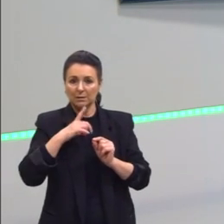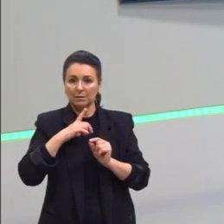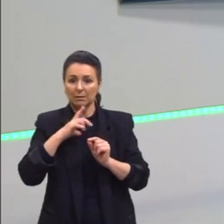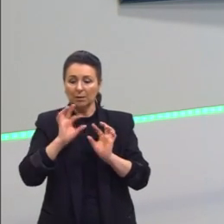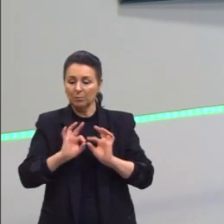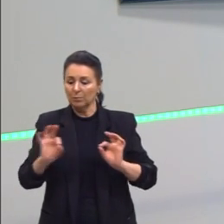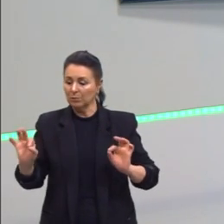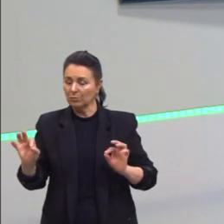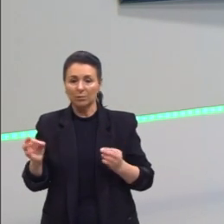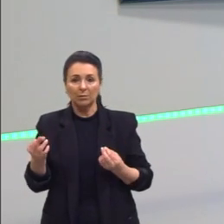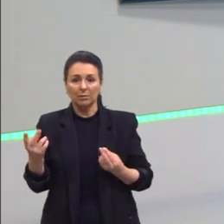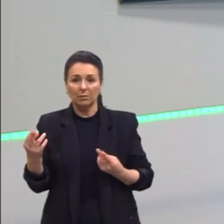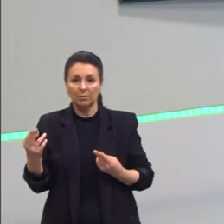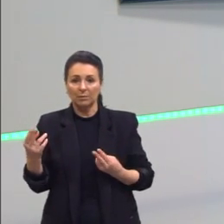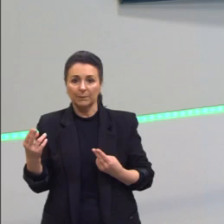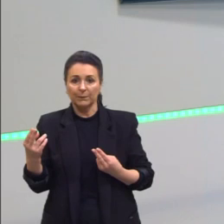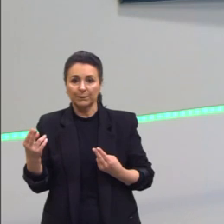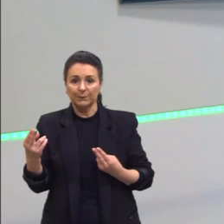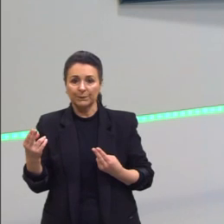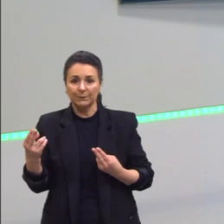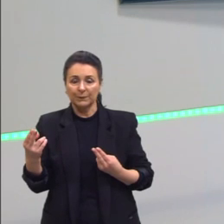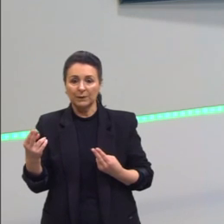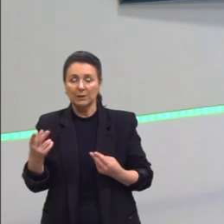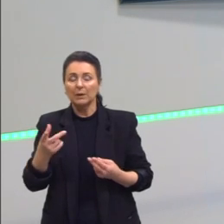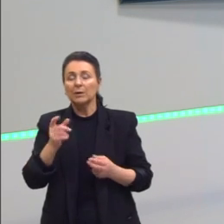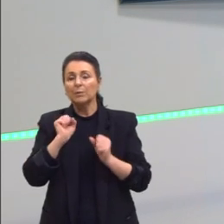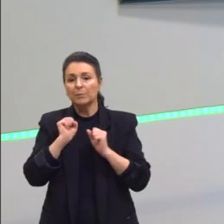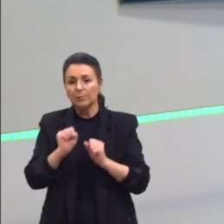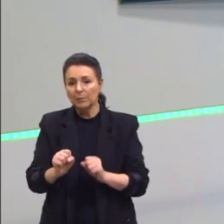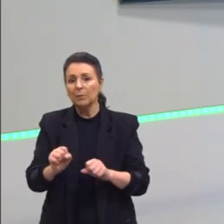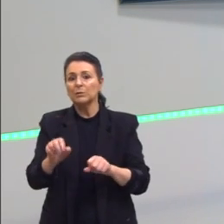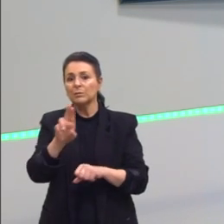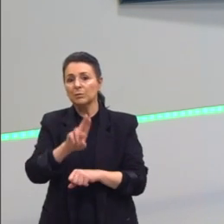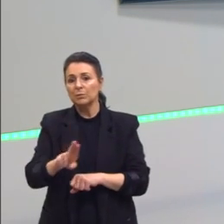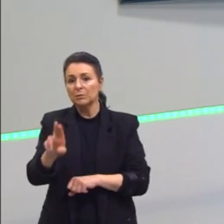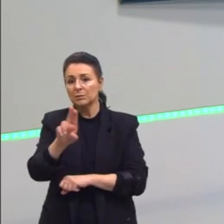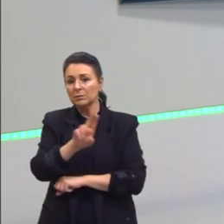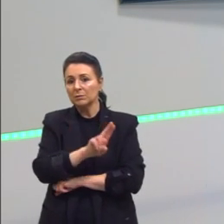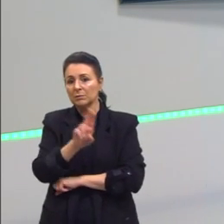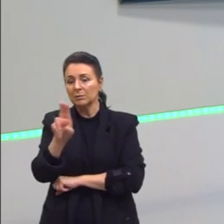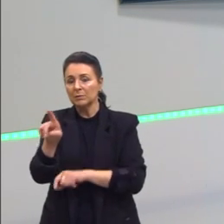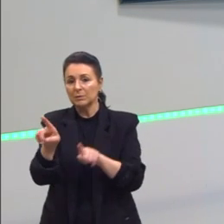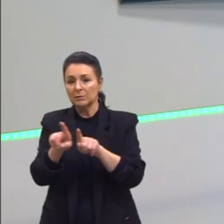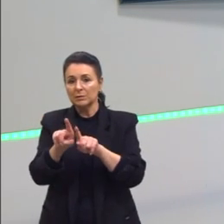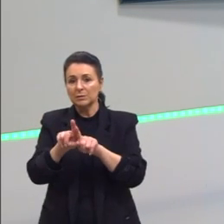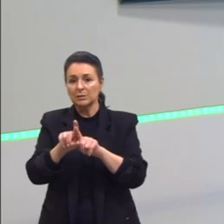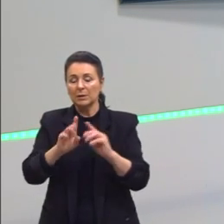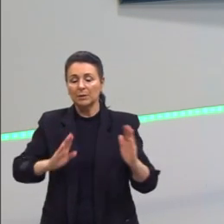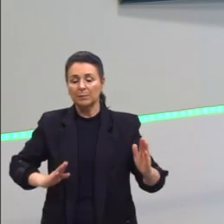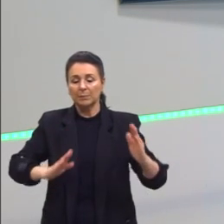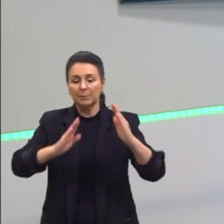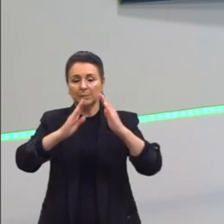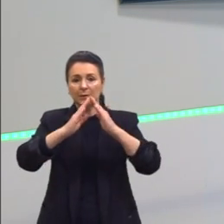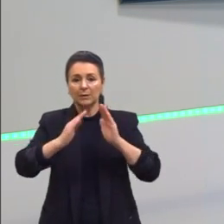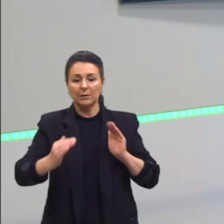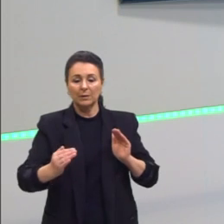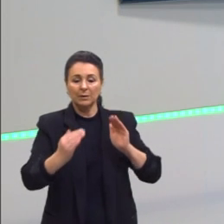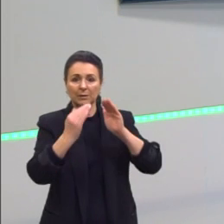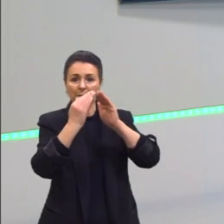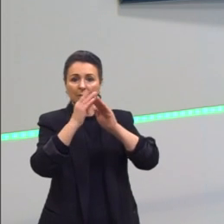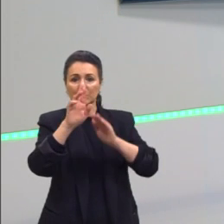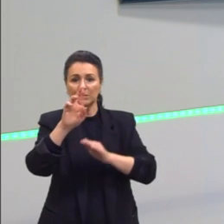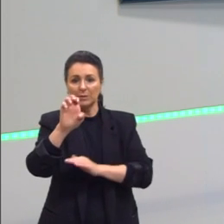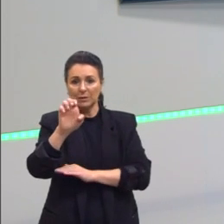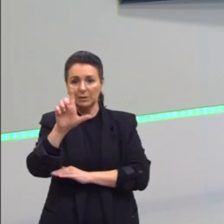mesma medida, elas são congruentes. Então, nós podemos chamar essa figura de pirâmide regular. Porque o